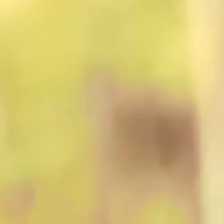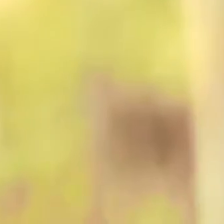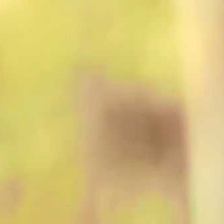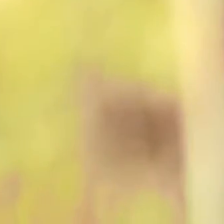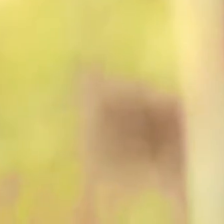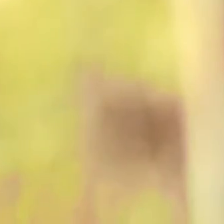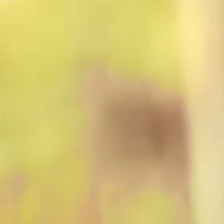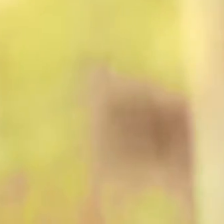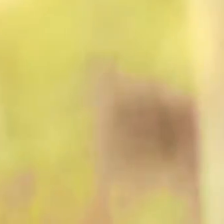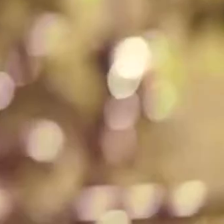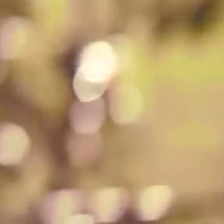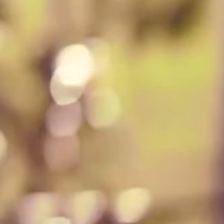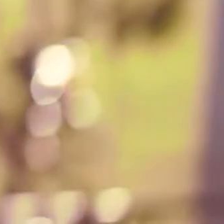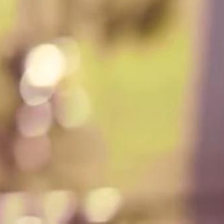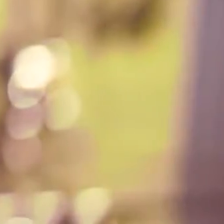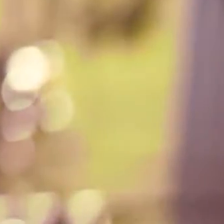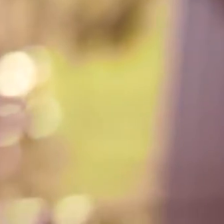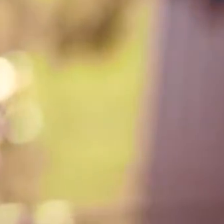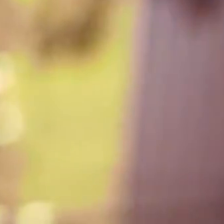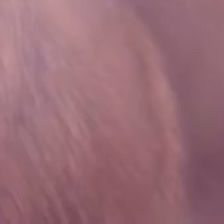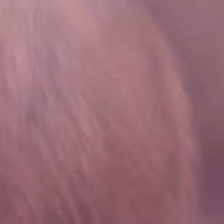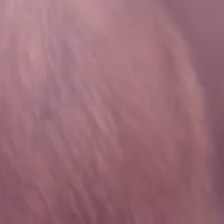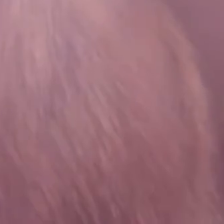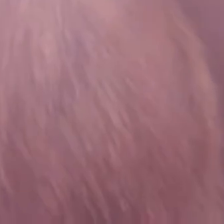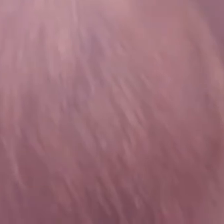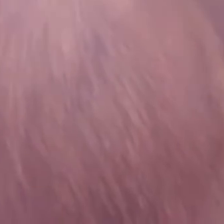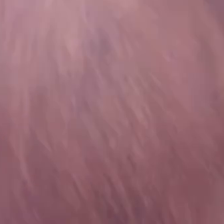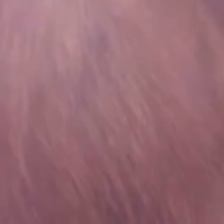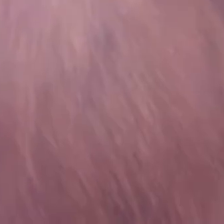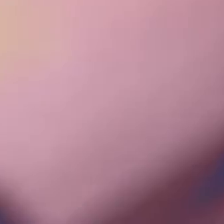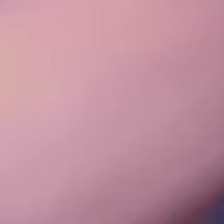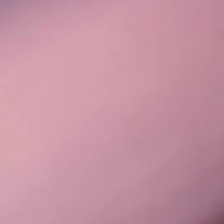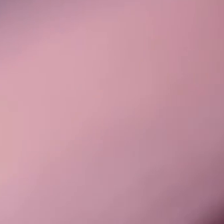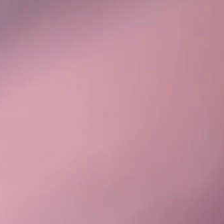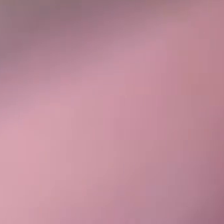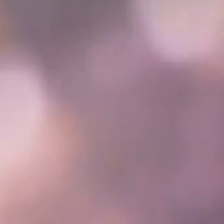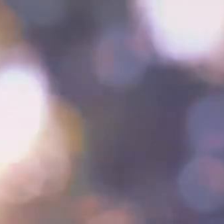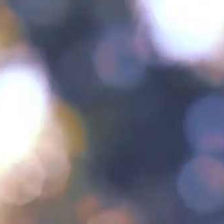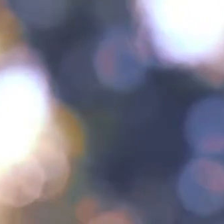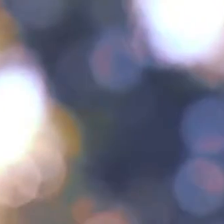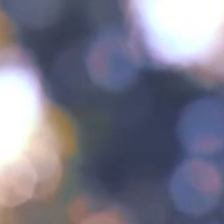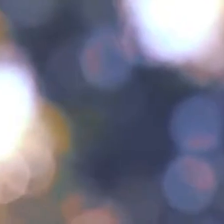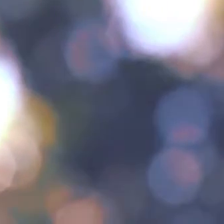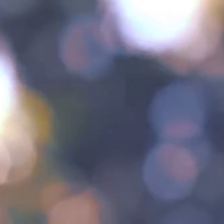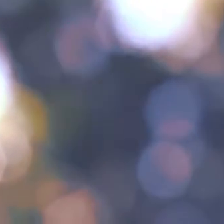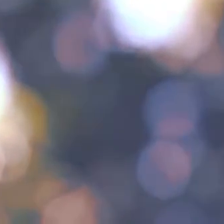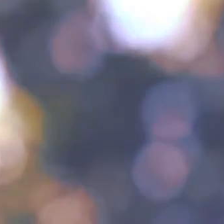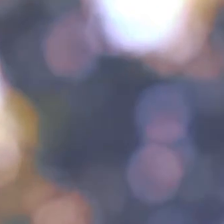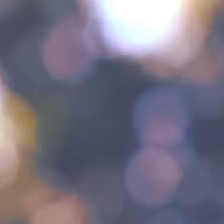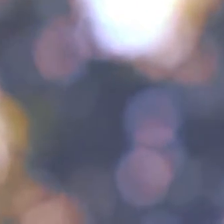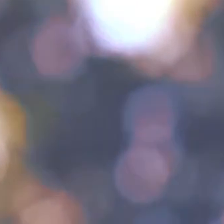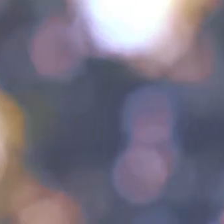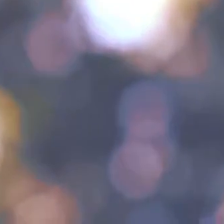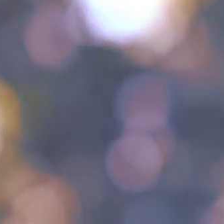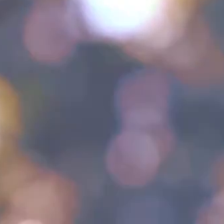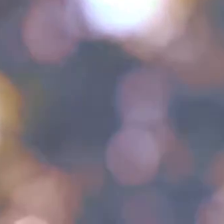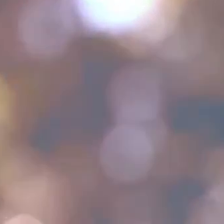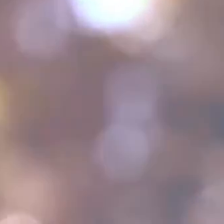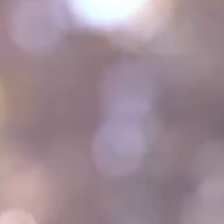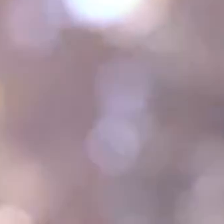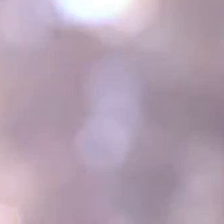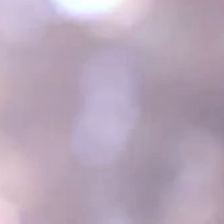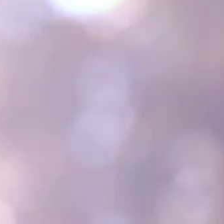Você também pode contribuir com o bem-estar dos animais da Convidas. Acesse convidas.org